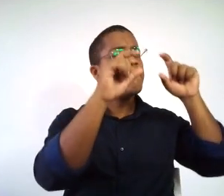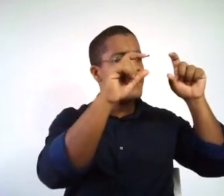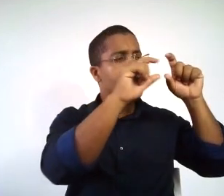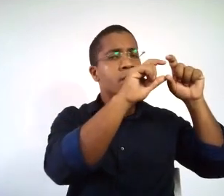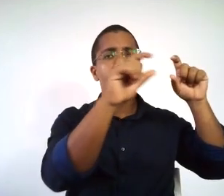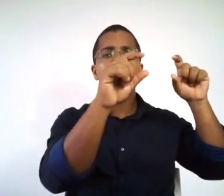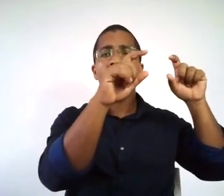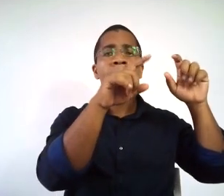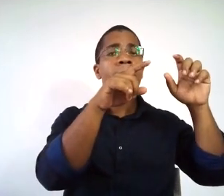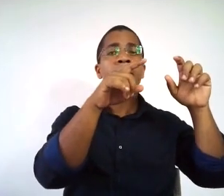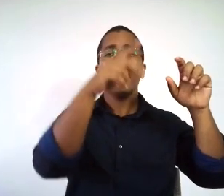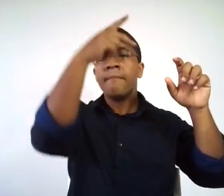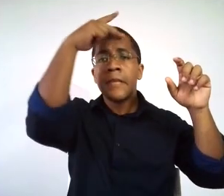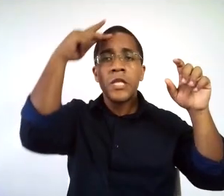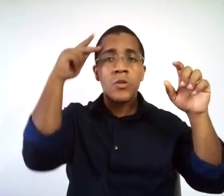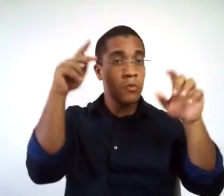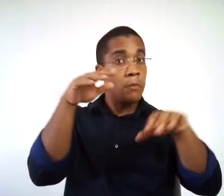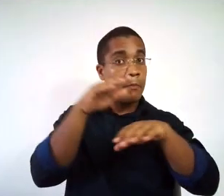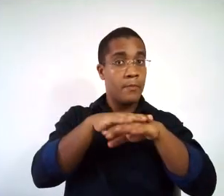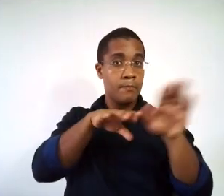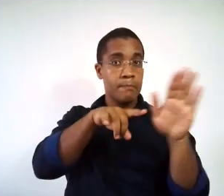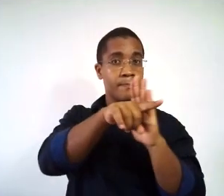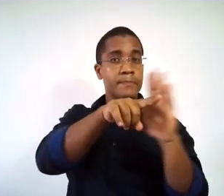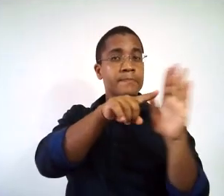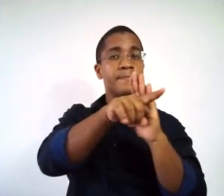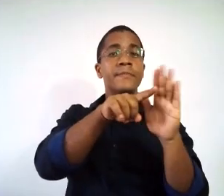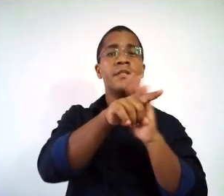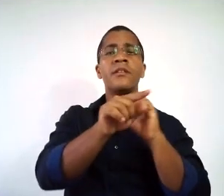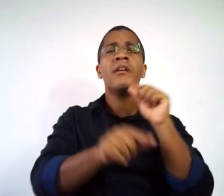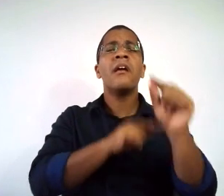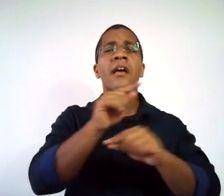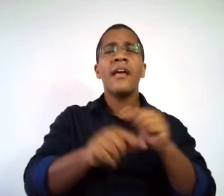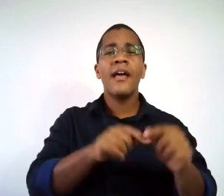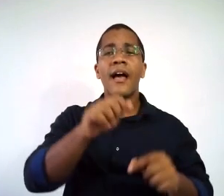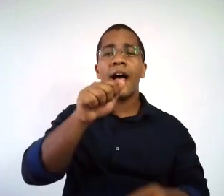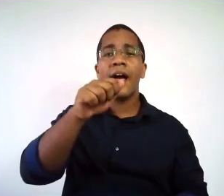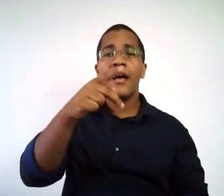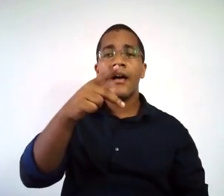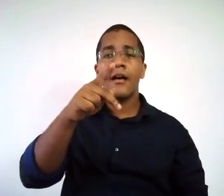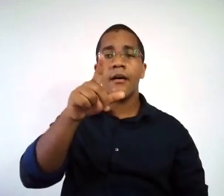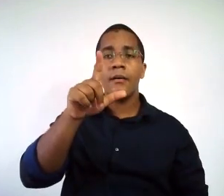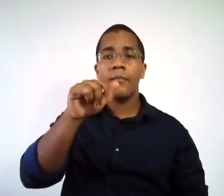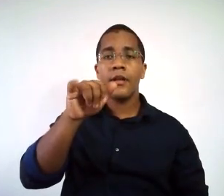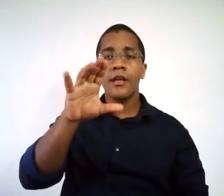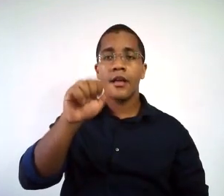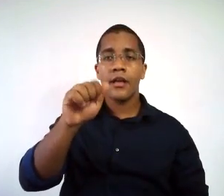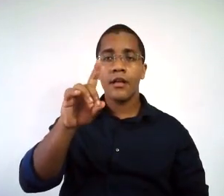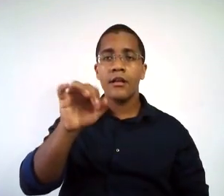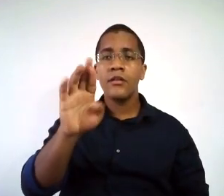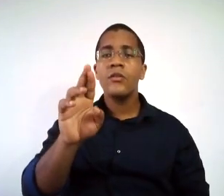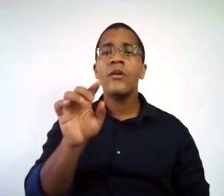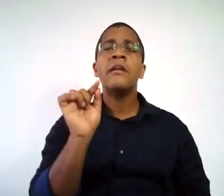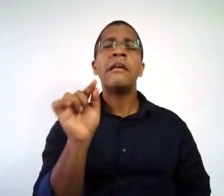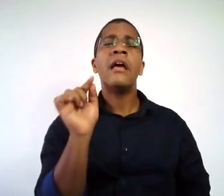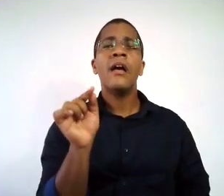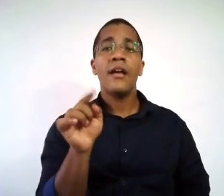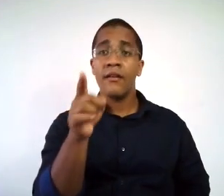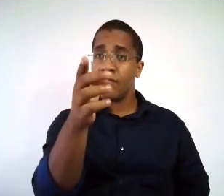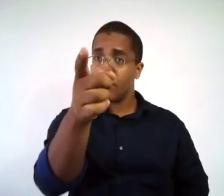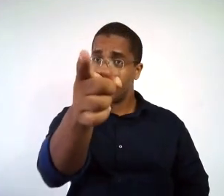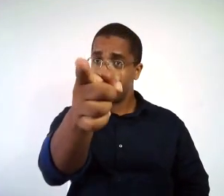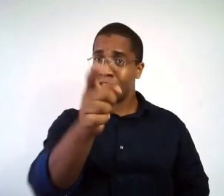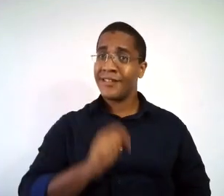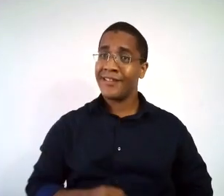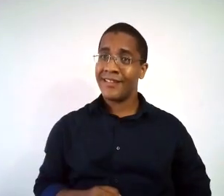colocar aí o nome do aplicador do questionário feito por telefone ou online pelas redes sociais. Quem é esse